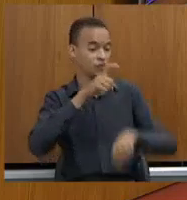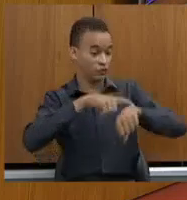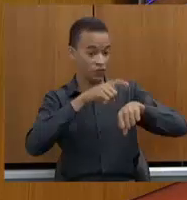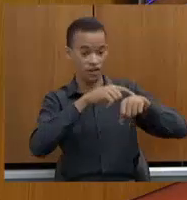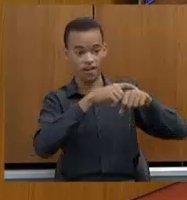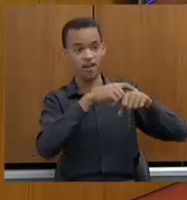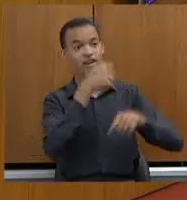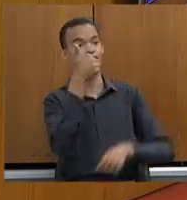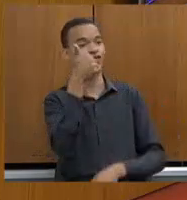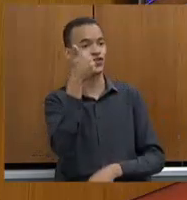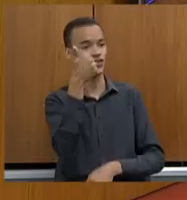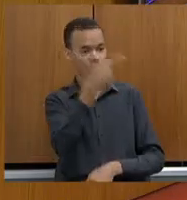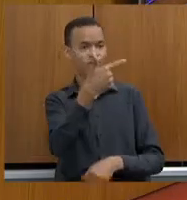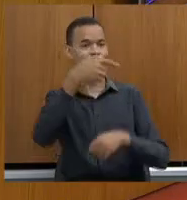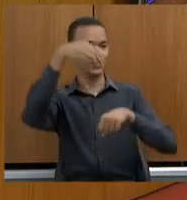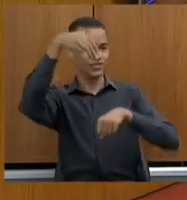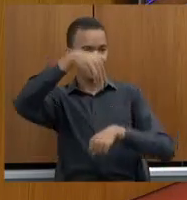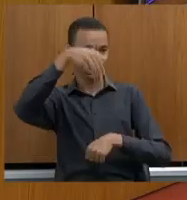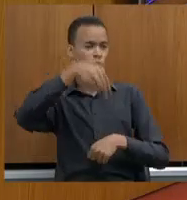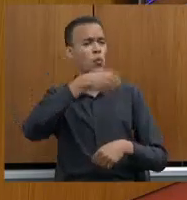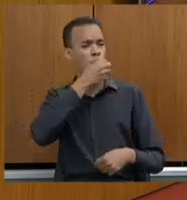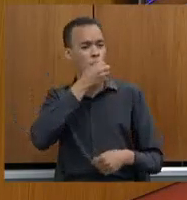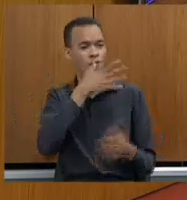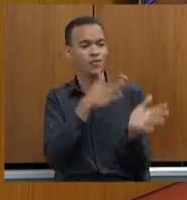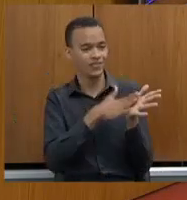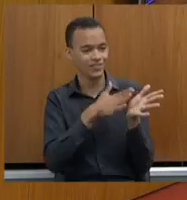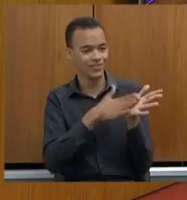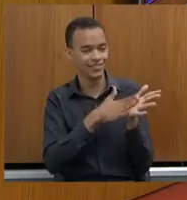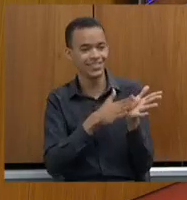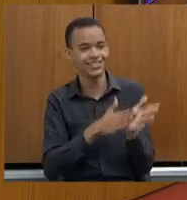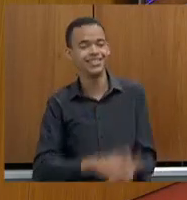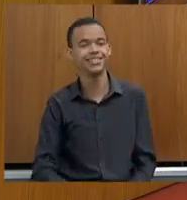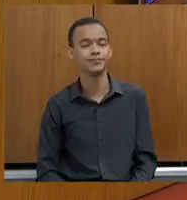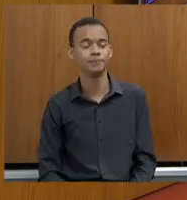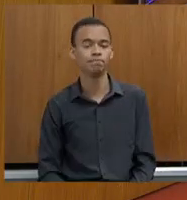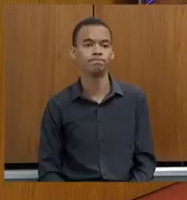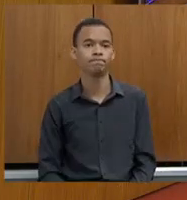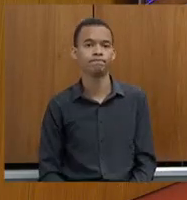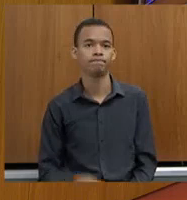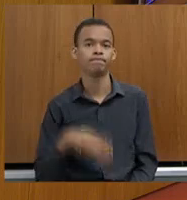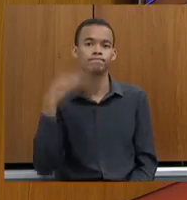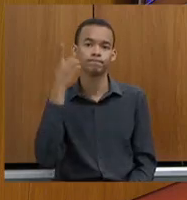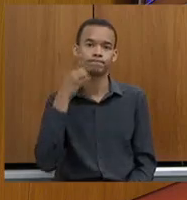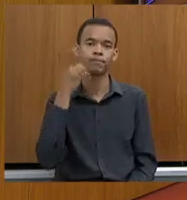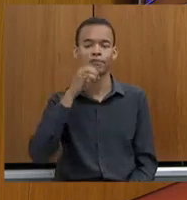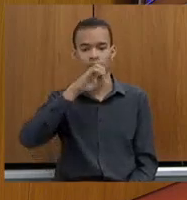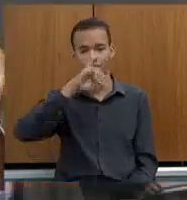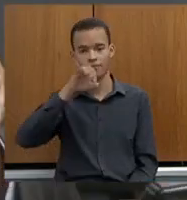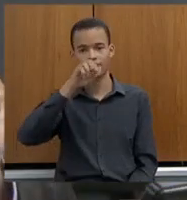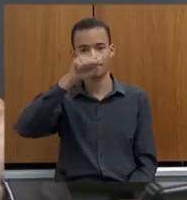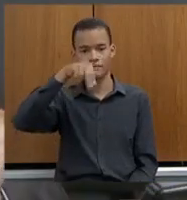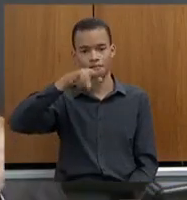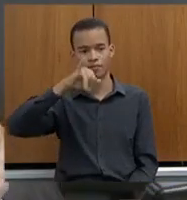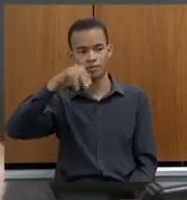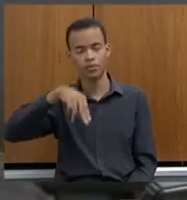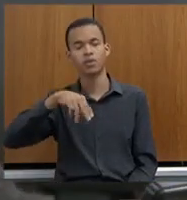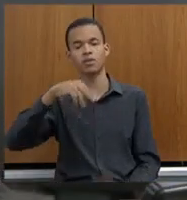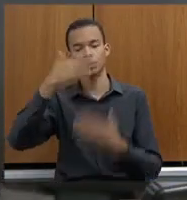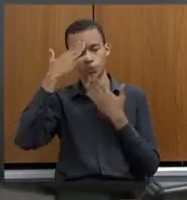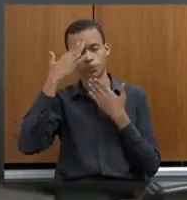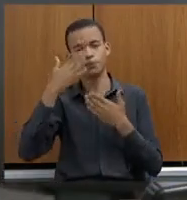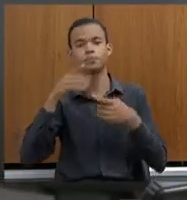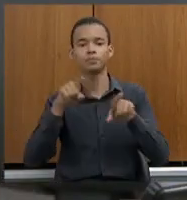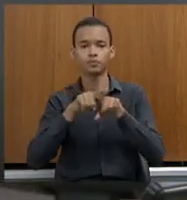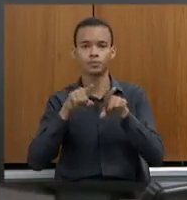minutos. Eita! Então, Joaquim, nós tivemos aqui um requerimento aprovado, o deputado João Leite me ajudou a aprovar,